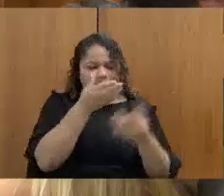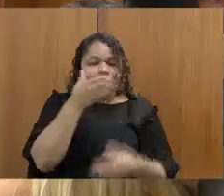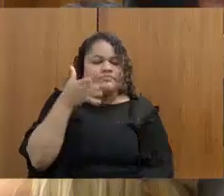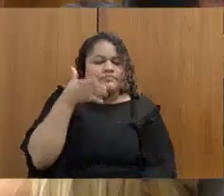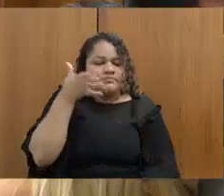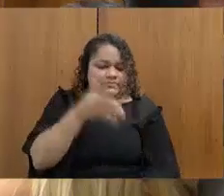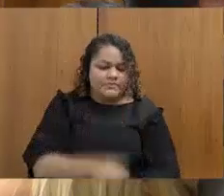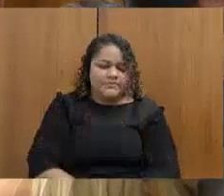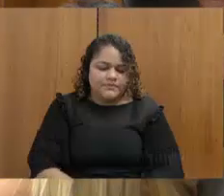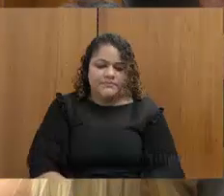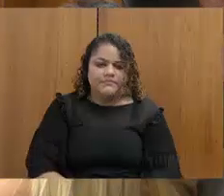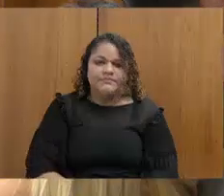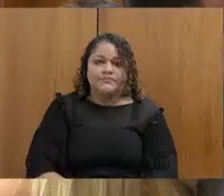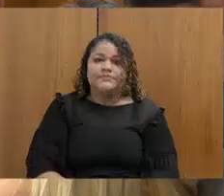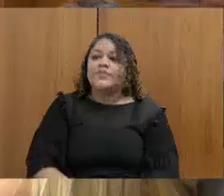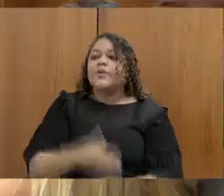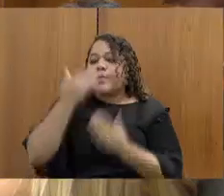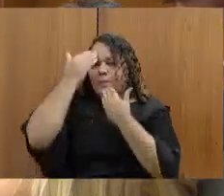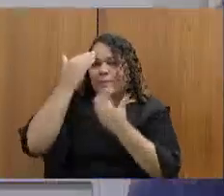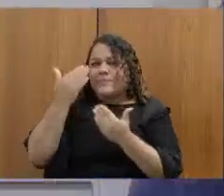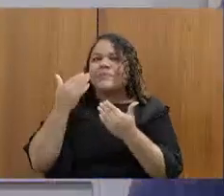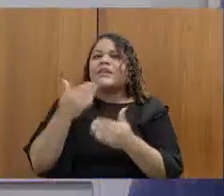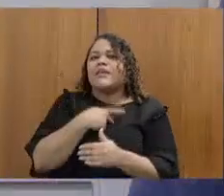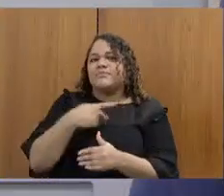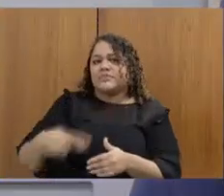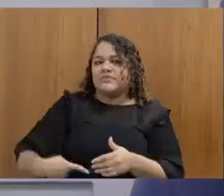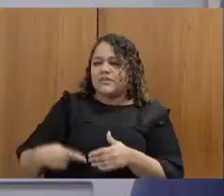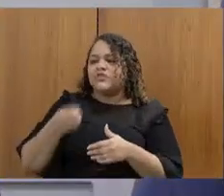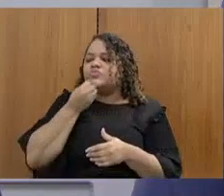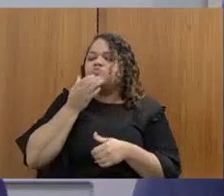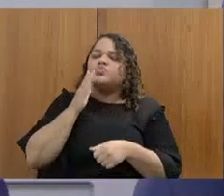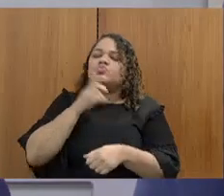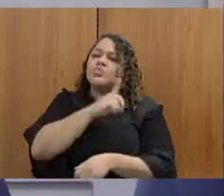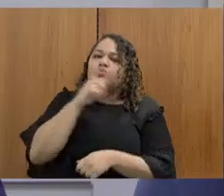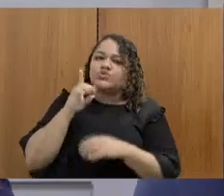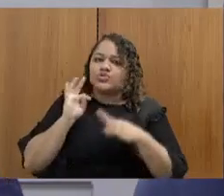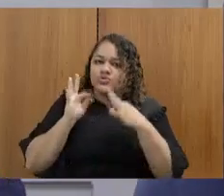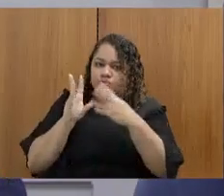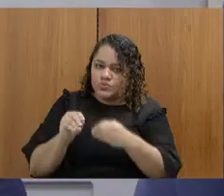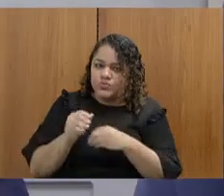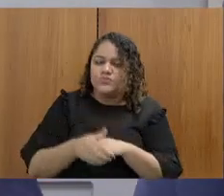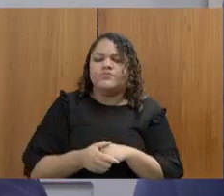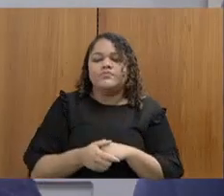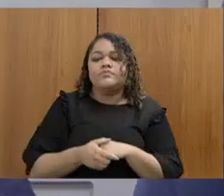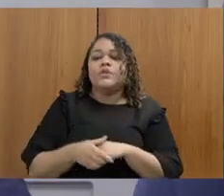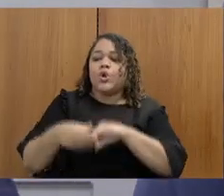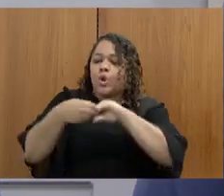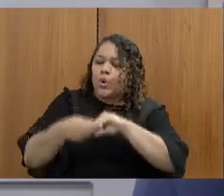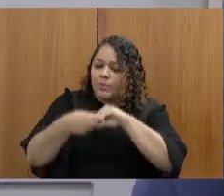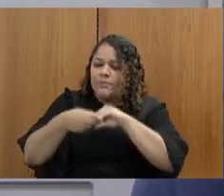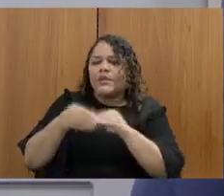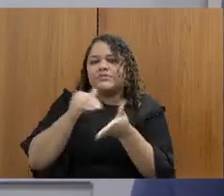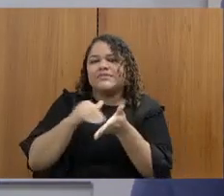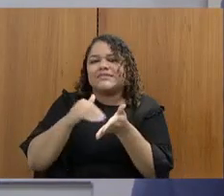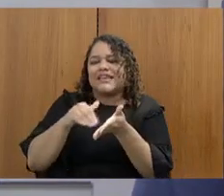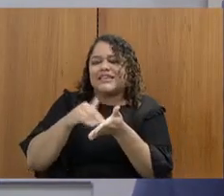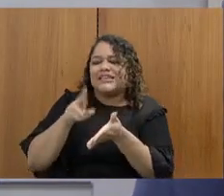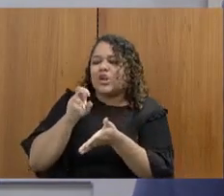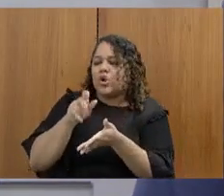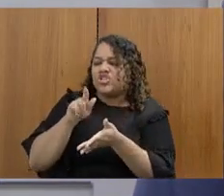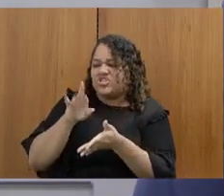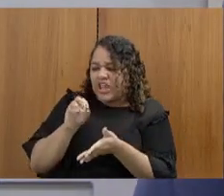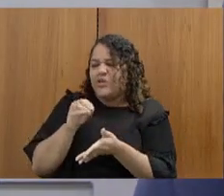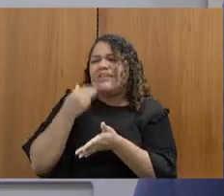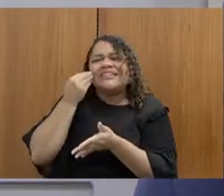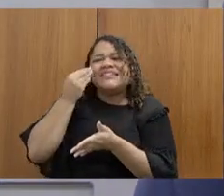Obrigado, presidente. Bom dia a todos e a todas. Cumprimento o secretário Rogério. E vou tentar ser objetivo